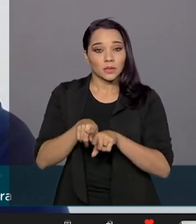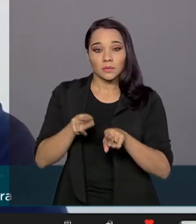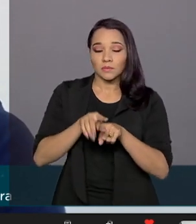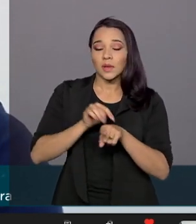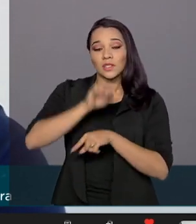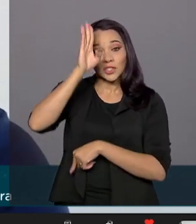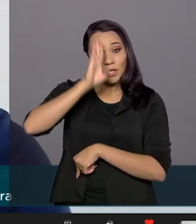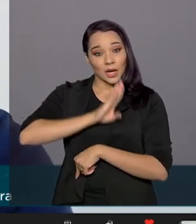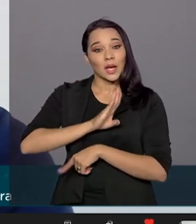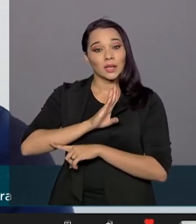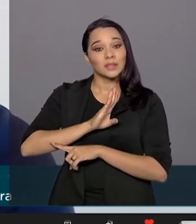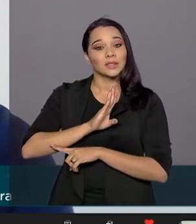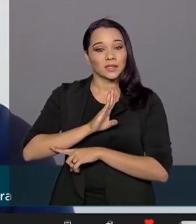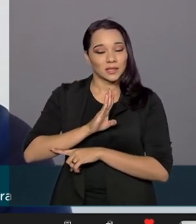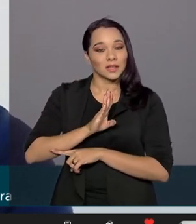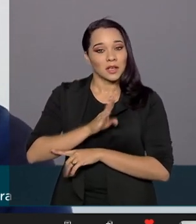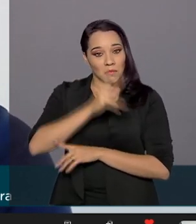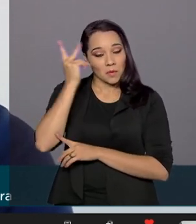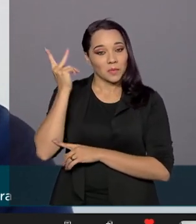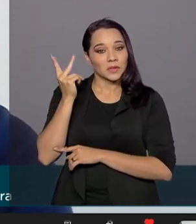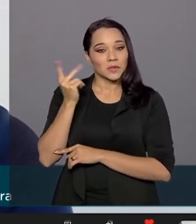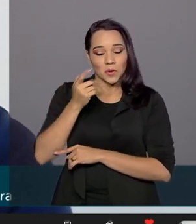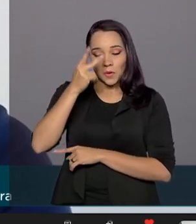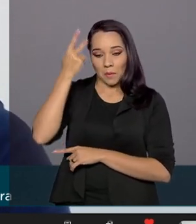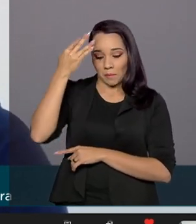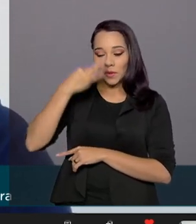gratuidade para quem é pagador pessoa física. Obrigado. Obrigado. Obrigado. Obrigado. Obrigado. Obrigado. Obrigado.